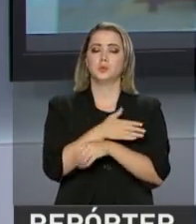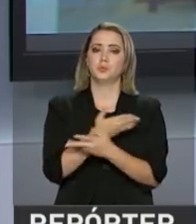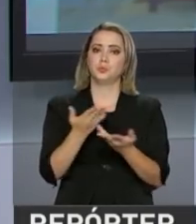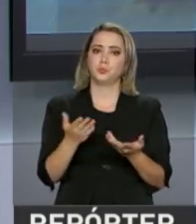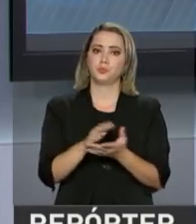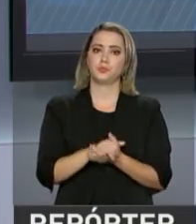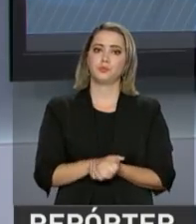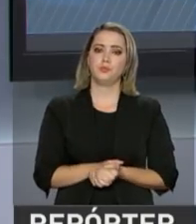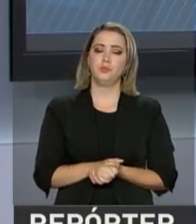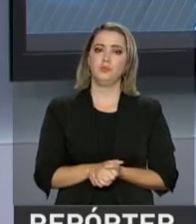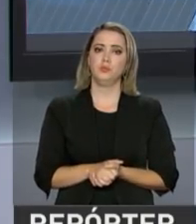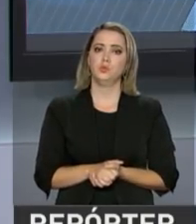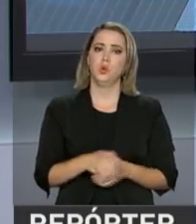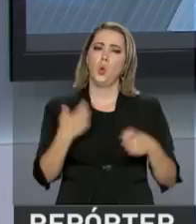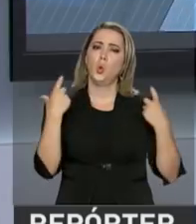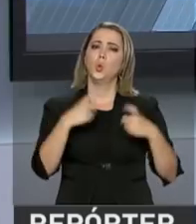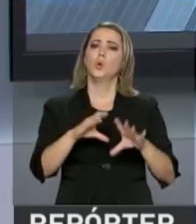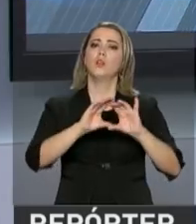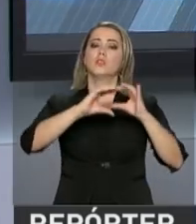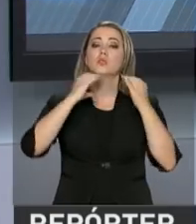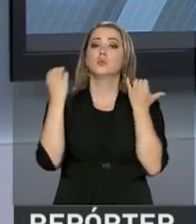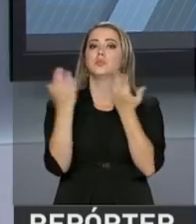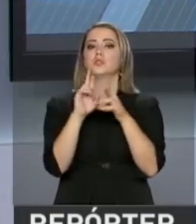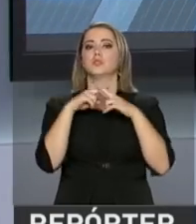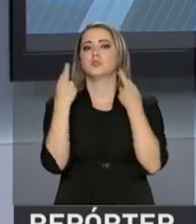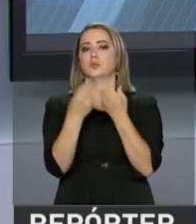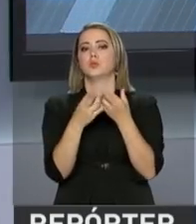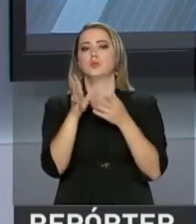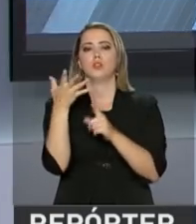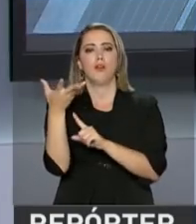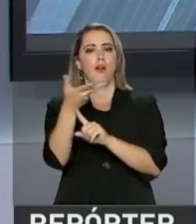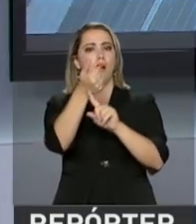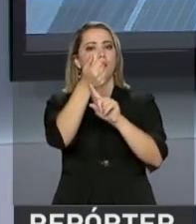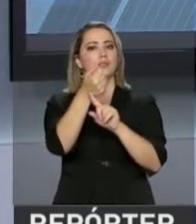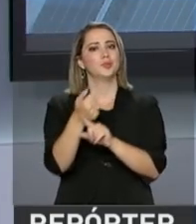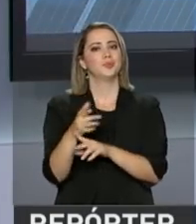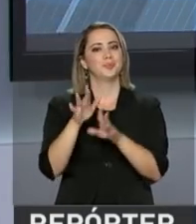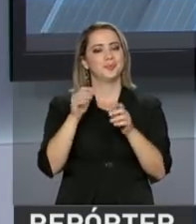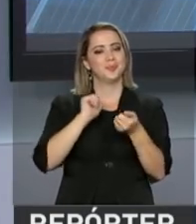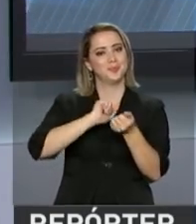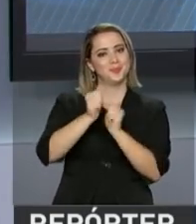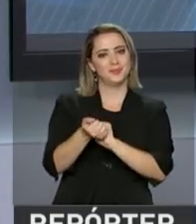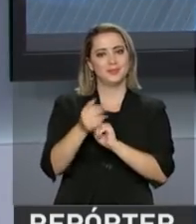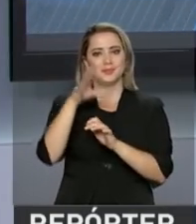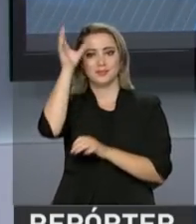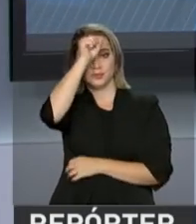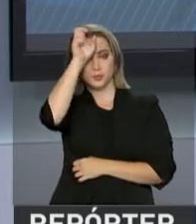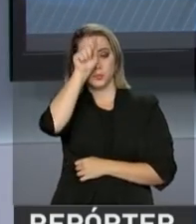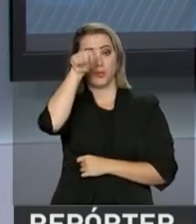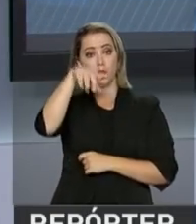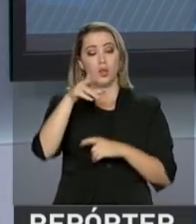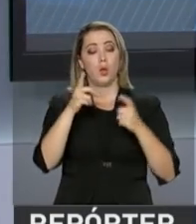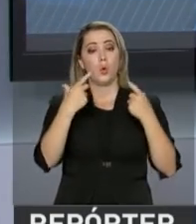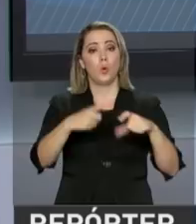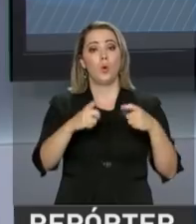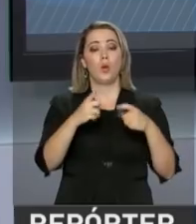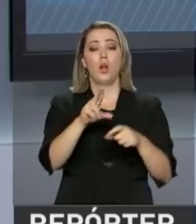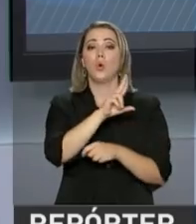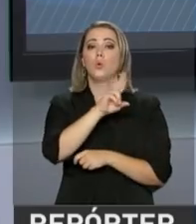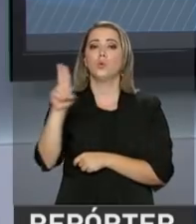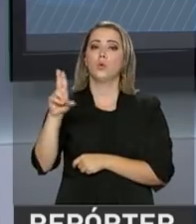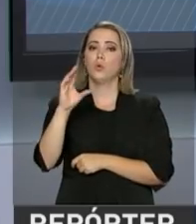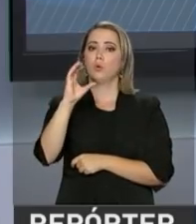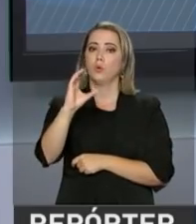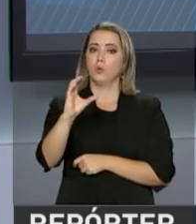você. Um espaço para a comunidade se reunir, fazer arte, praticar esportes e aprender. É o Centro de Artes e Esportes